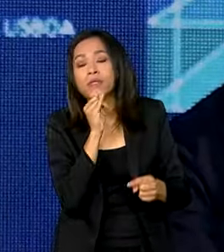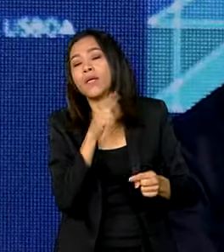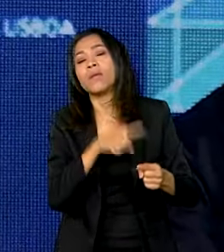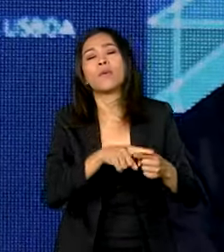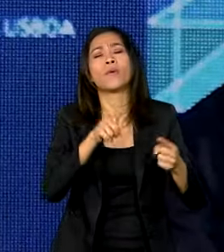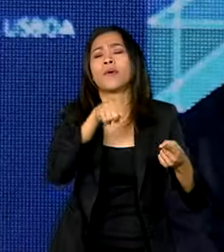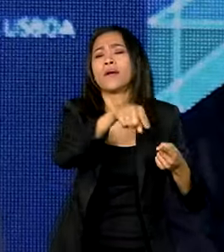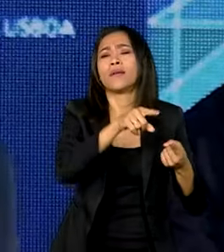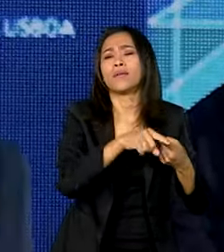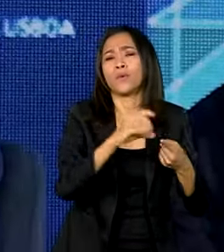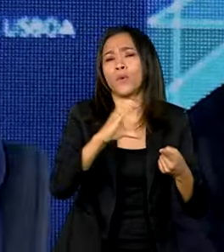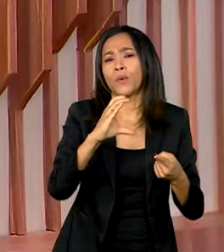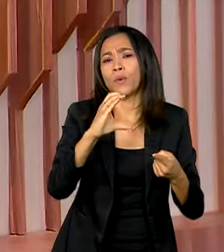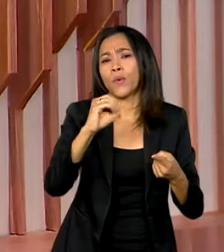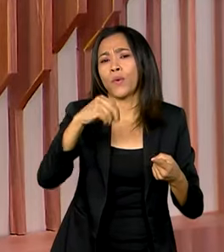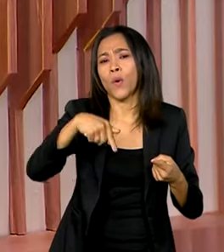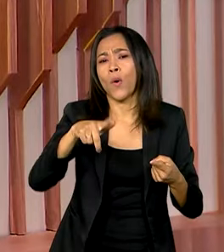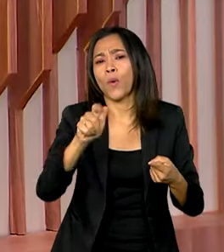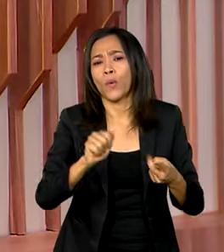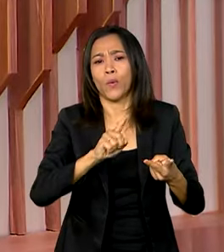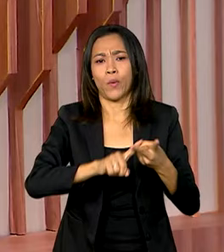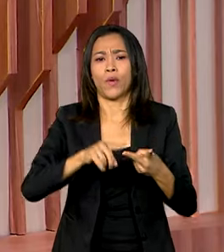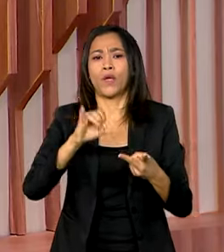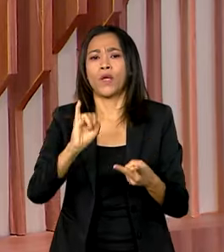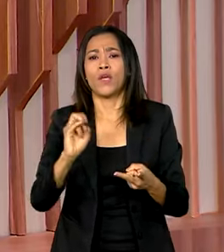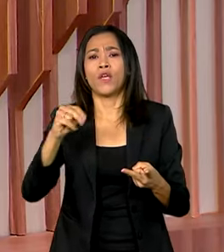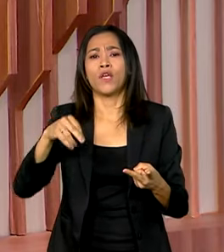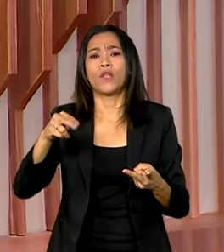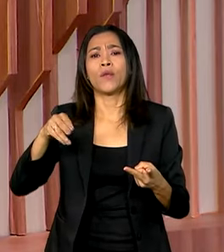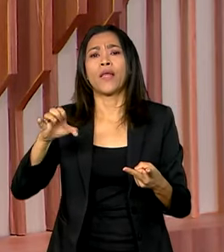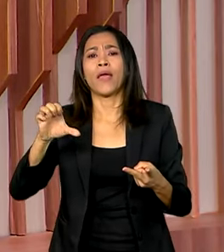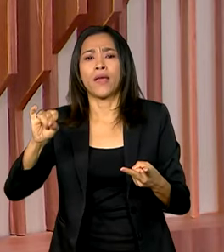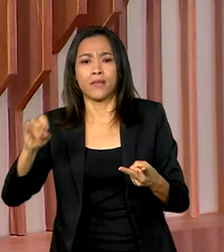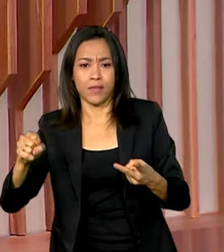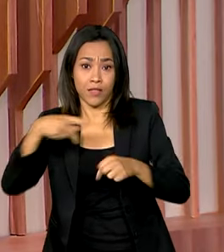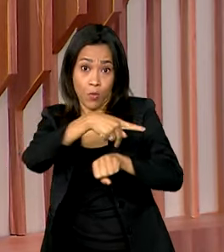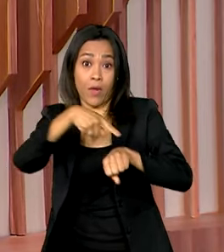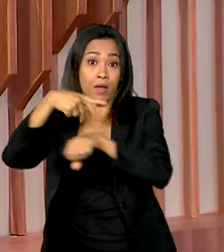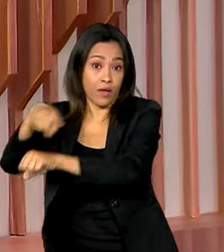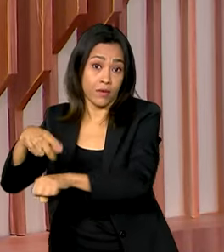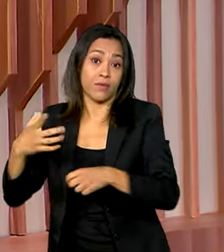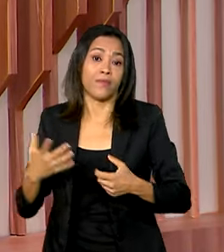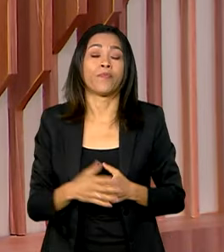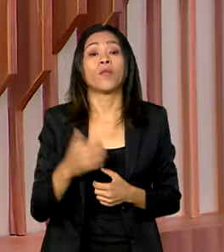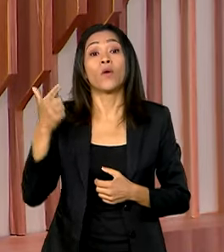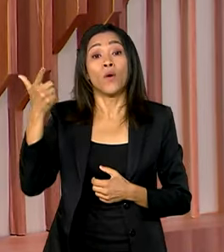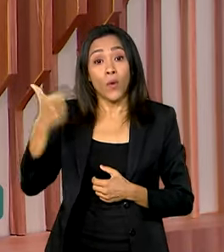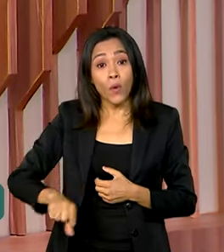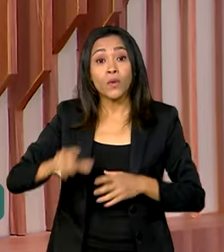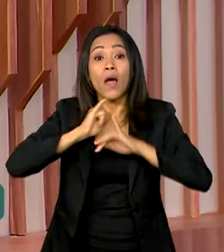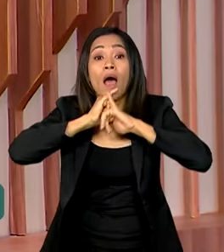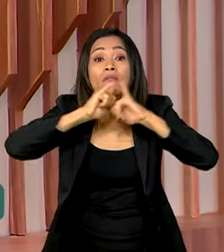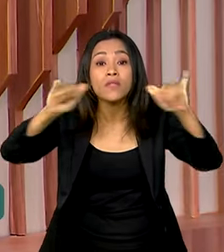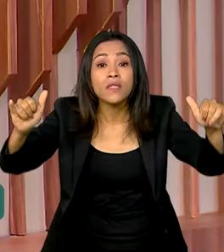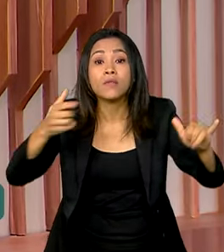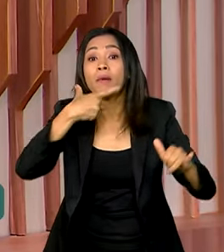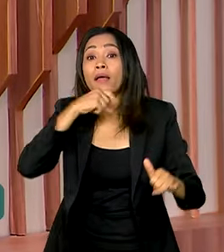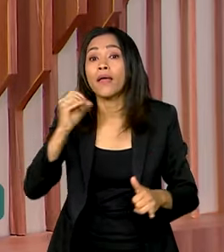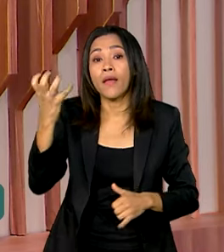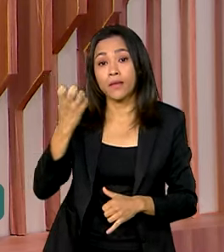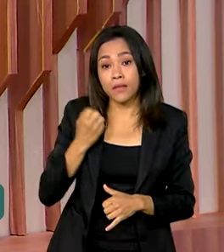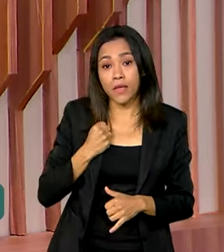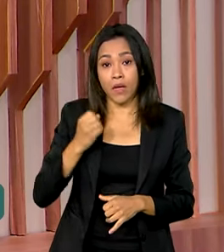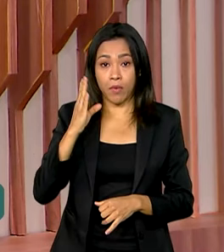Indonésia e assim por diante. E agora um aviso para quem recebe o benefício de prestação continuada, o